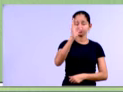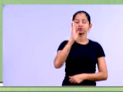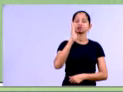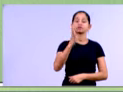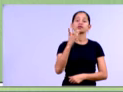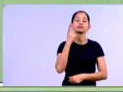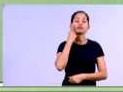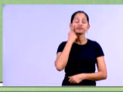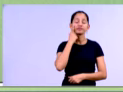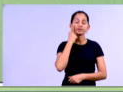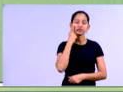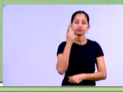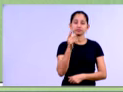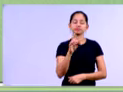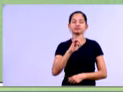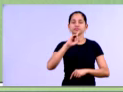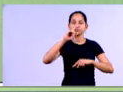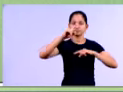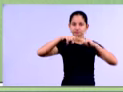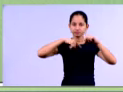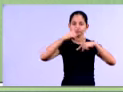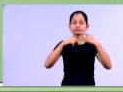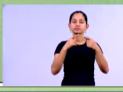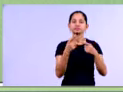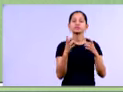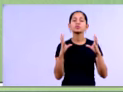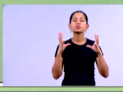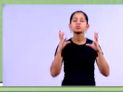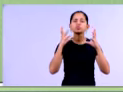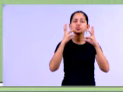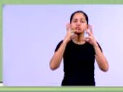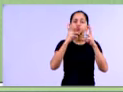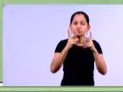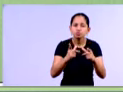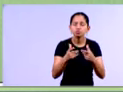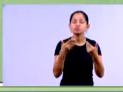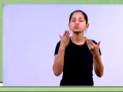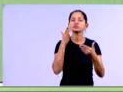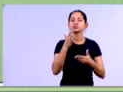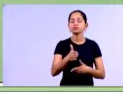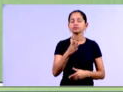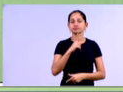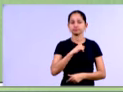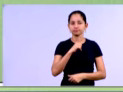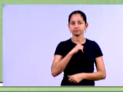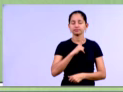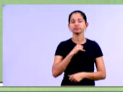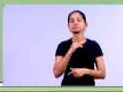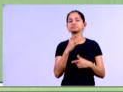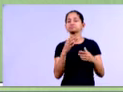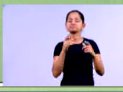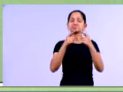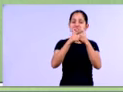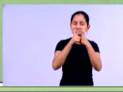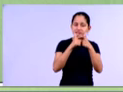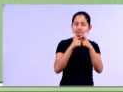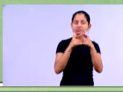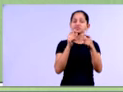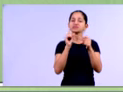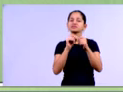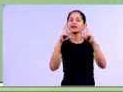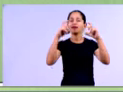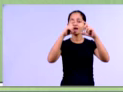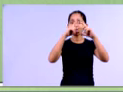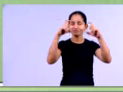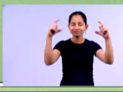dela pelo total do ativo. E aí, temos todos os demais, ó, né, dividimos aqui o total do ativo circulante pelo total do ativo,